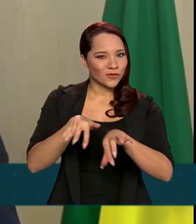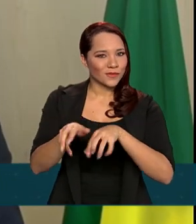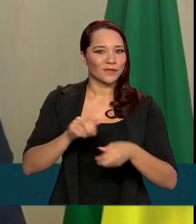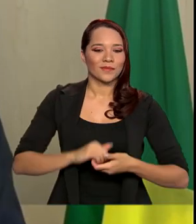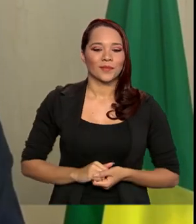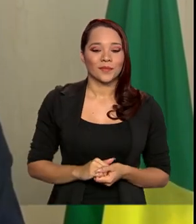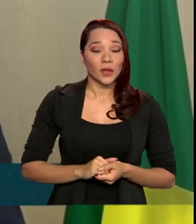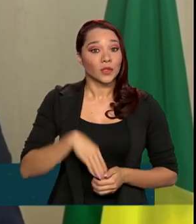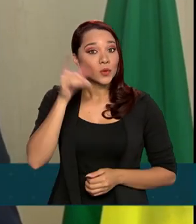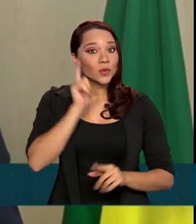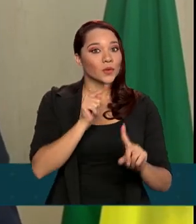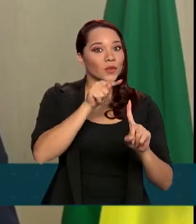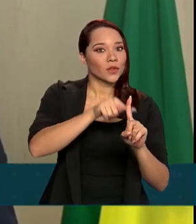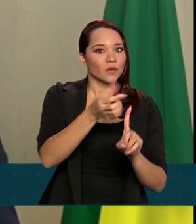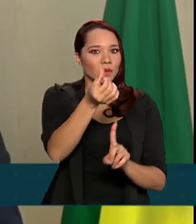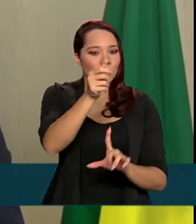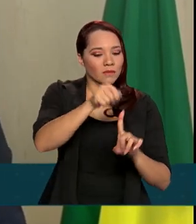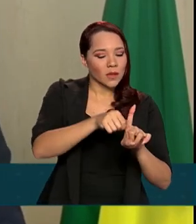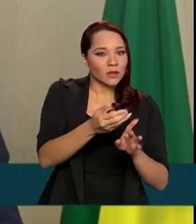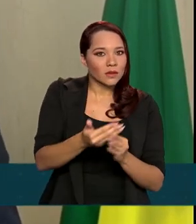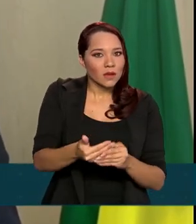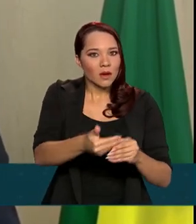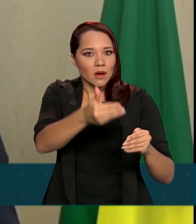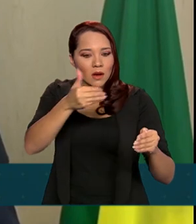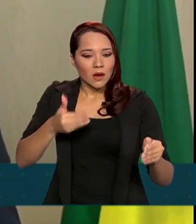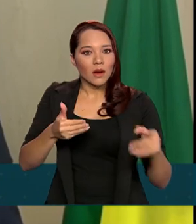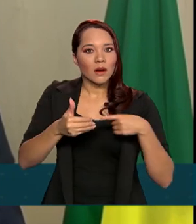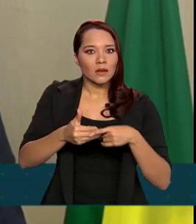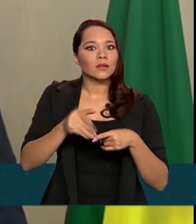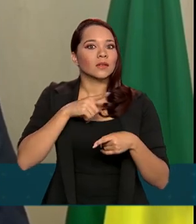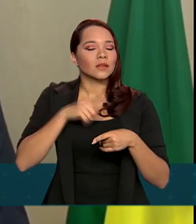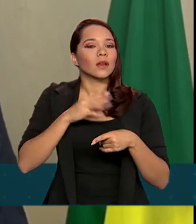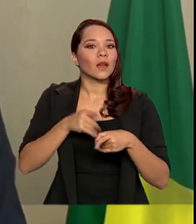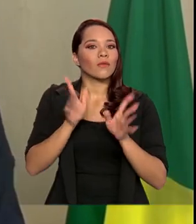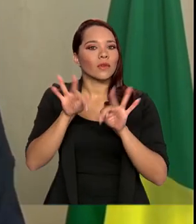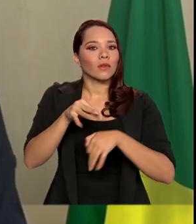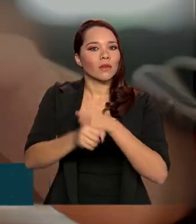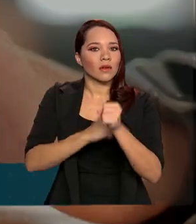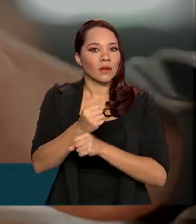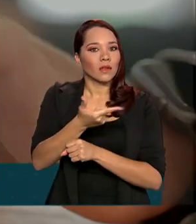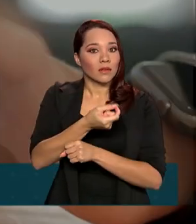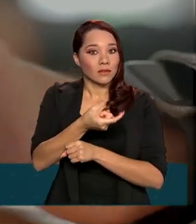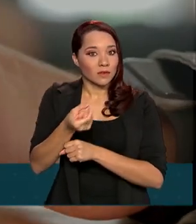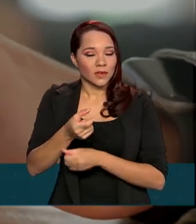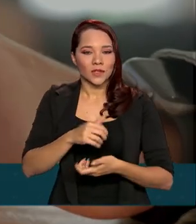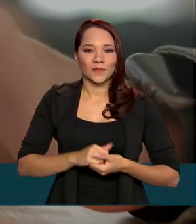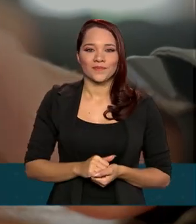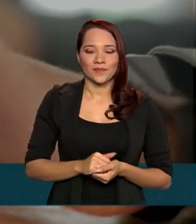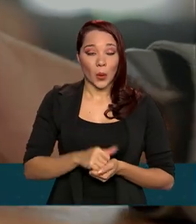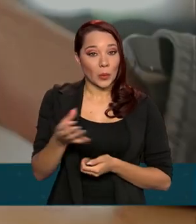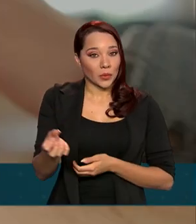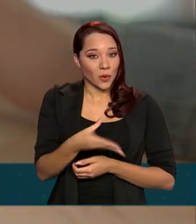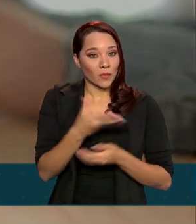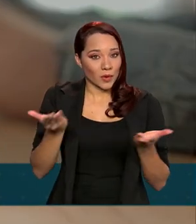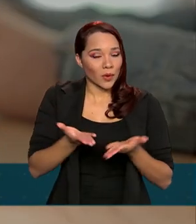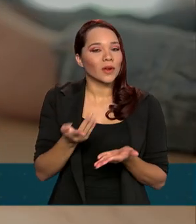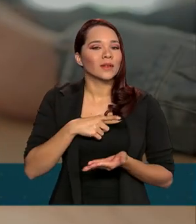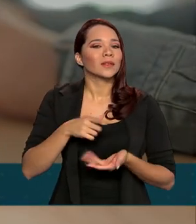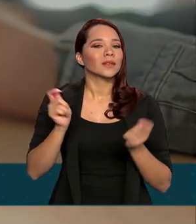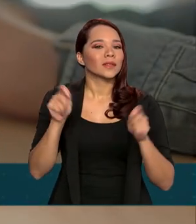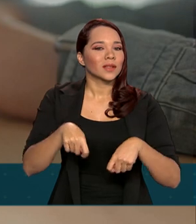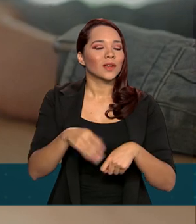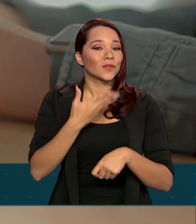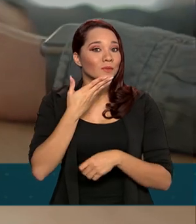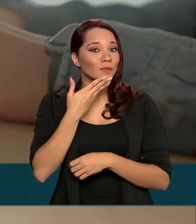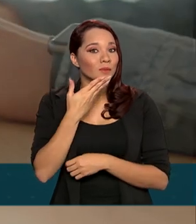Alcançamos essa meta com seis meses de antecedência do prazo que estipulamos, era o final de 2020. O mais recente deles é a possibilidade